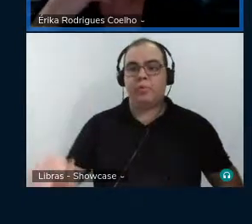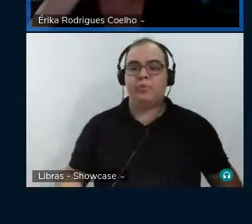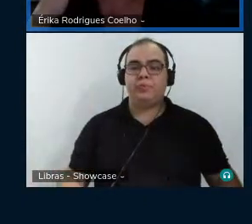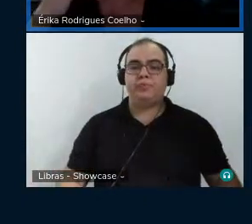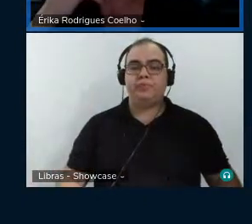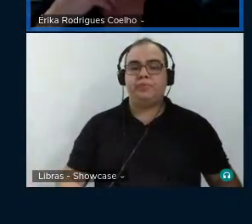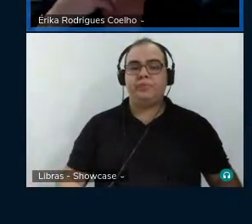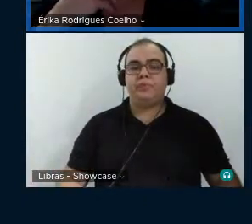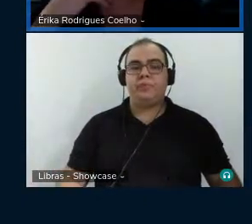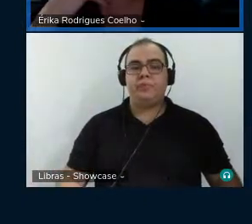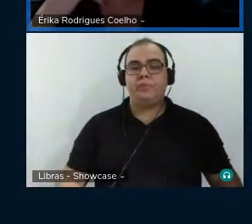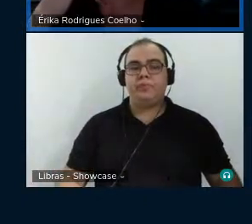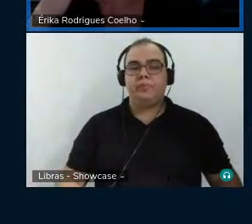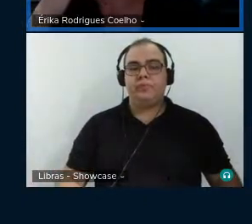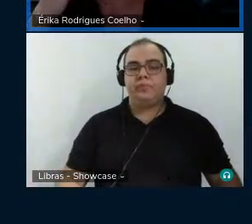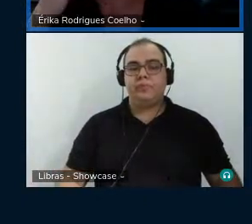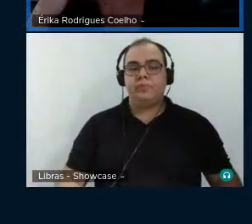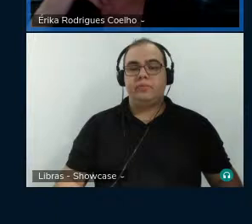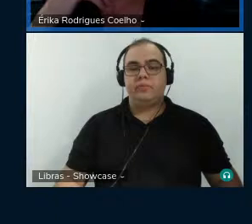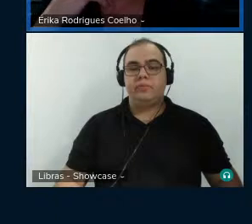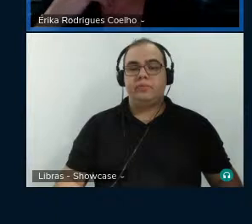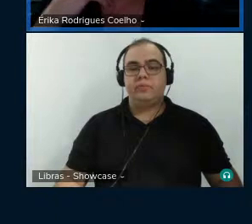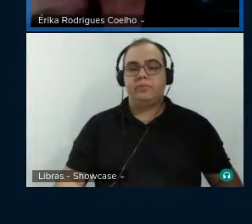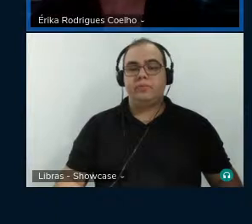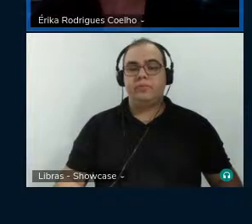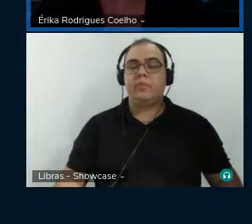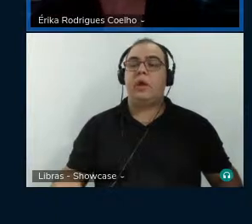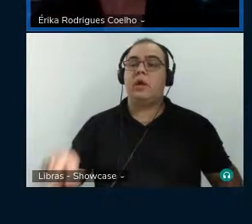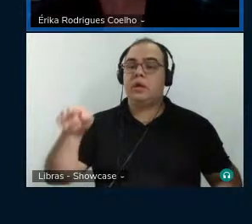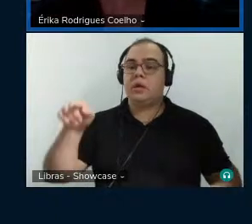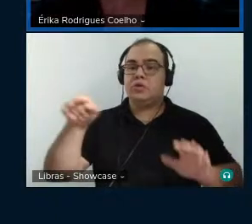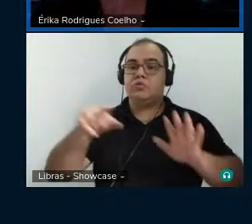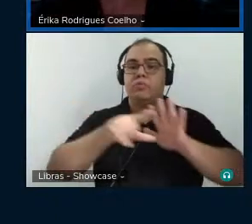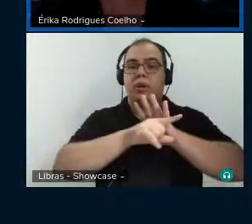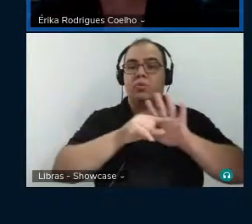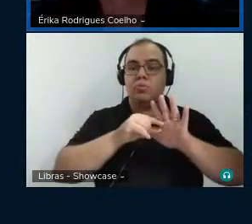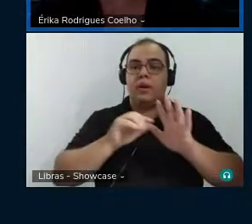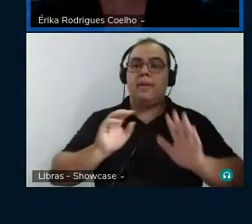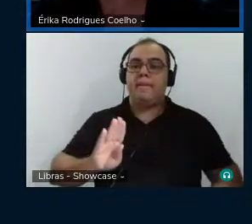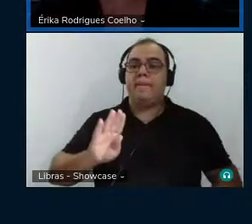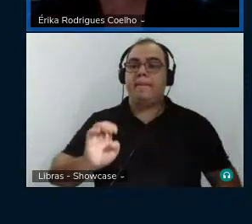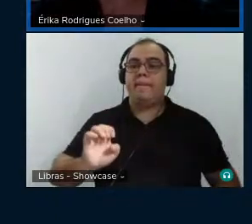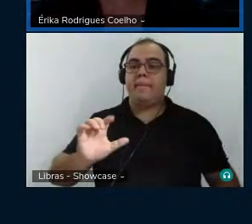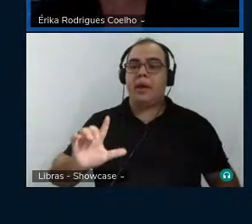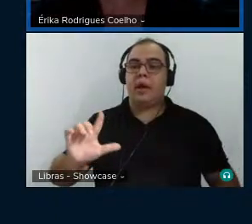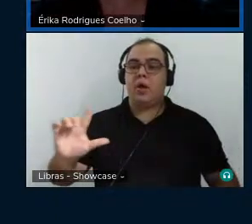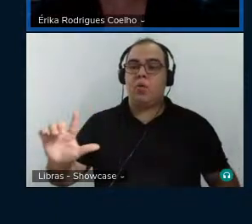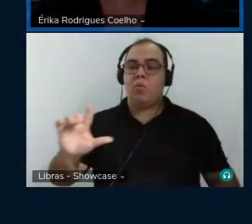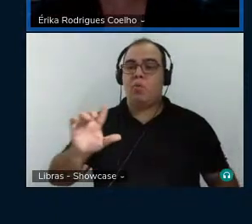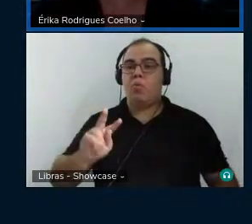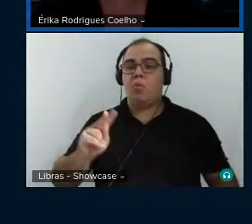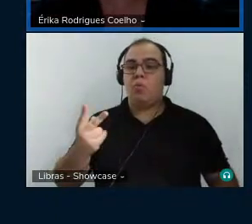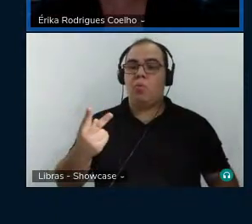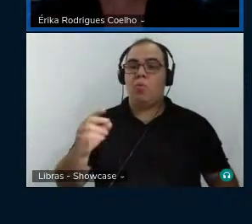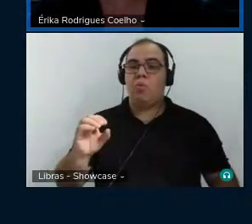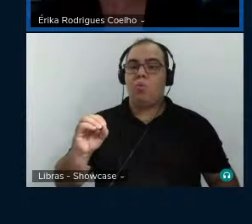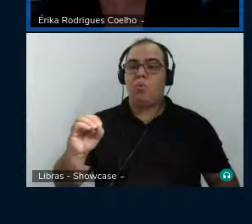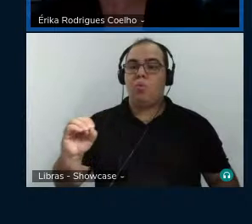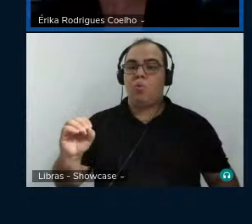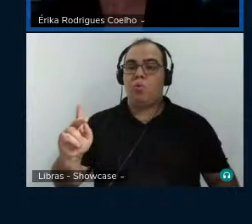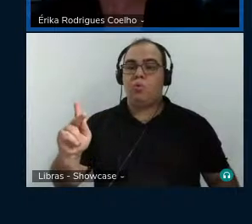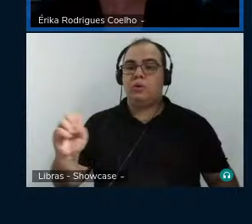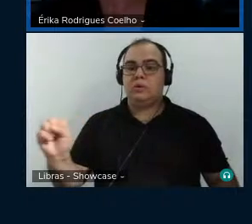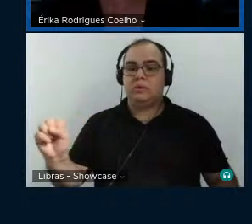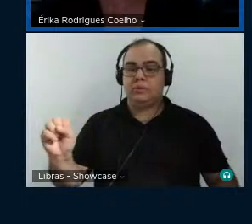isso visto também através da autora Bell Hooks. O ponto de vista também do artista,